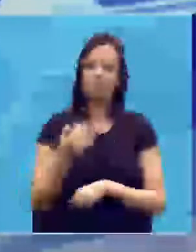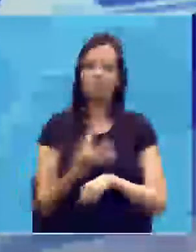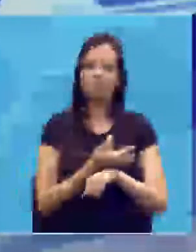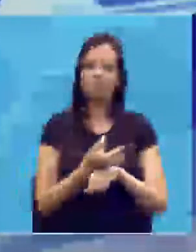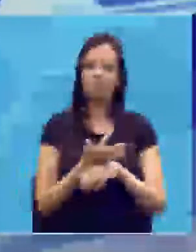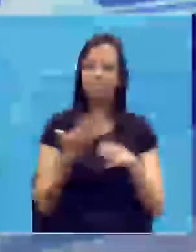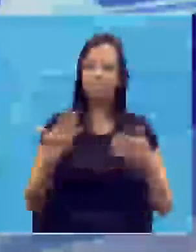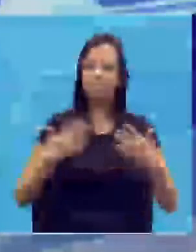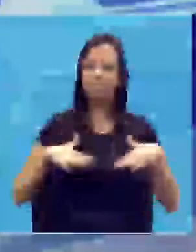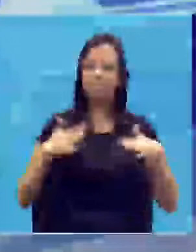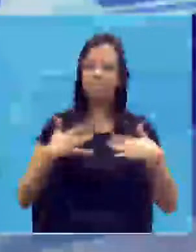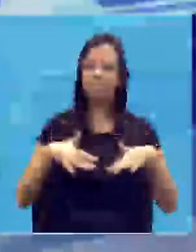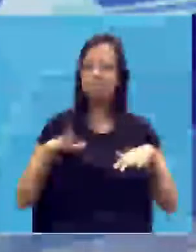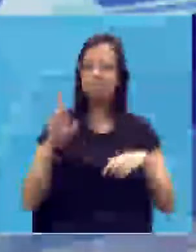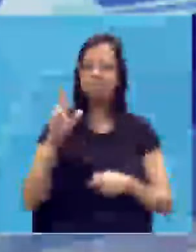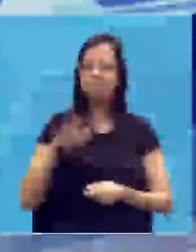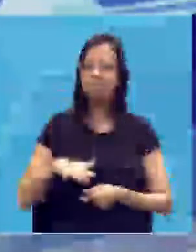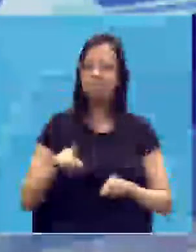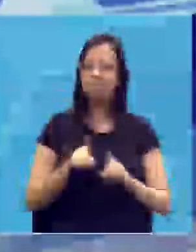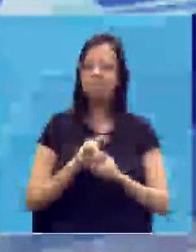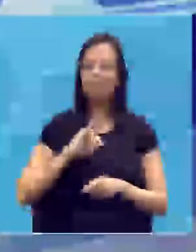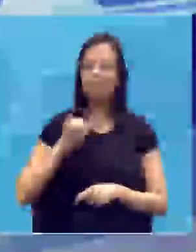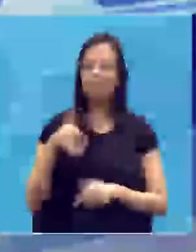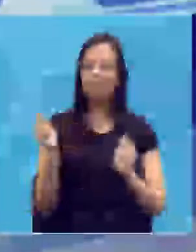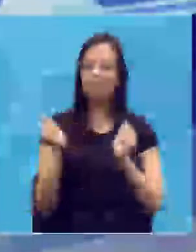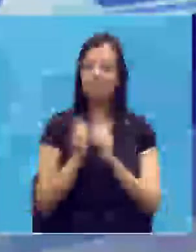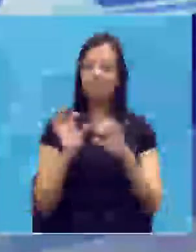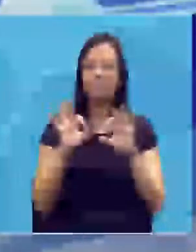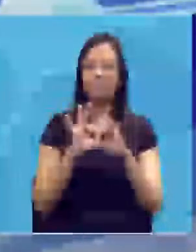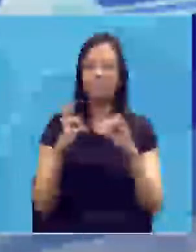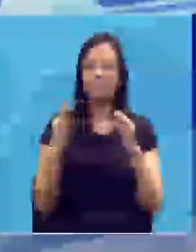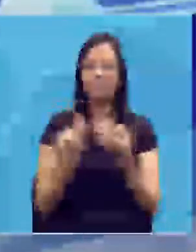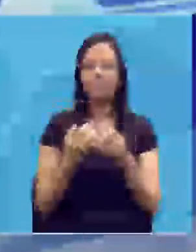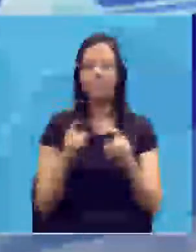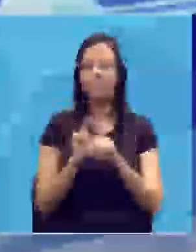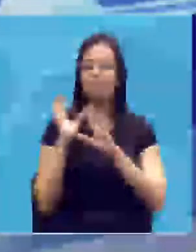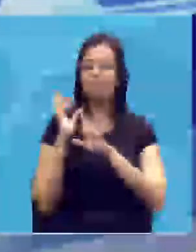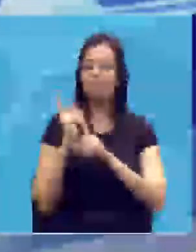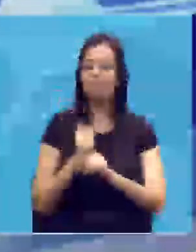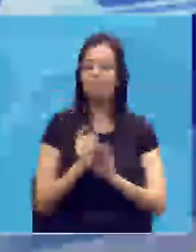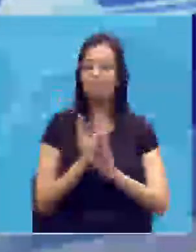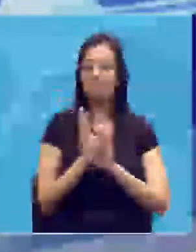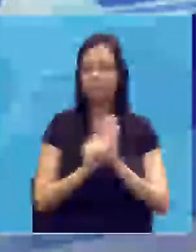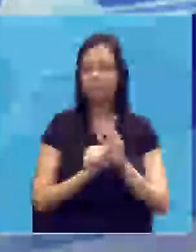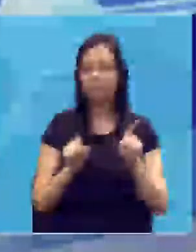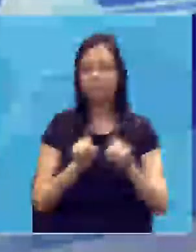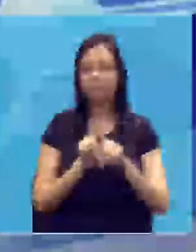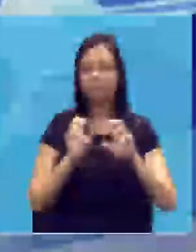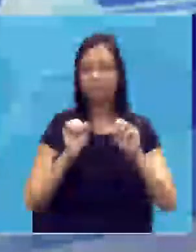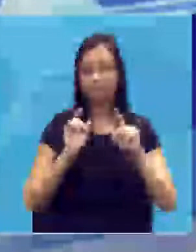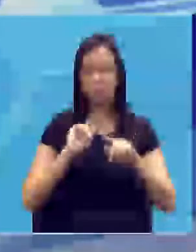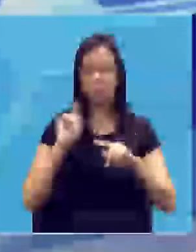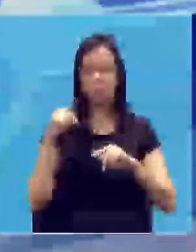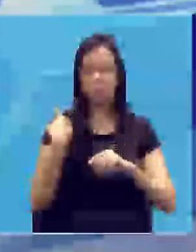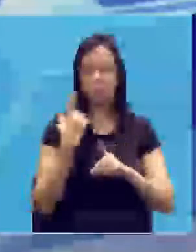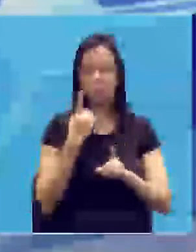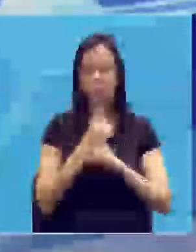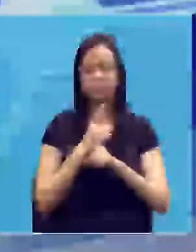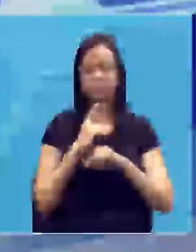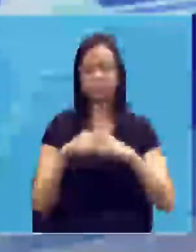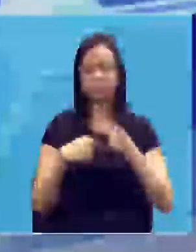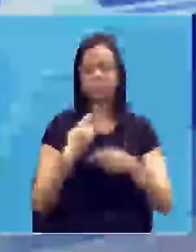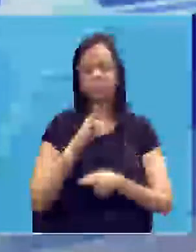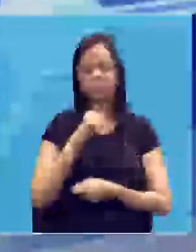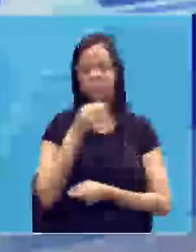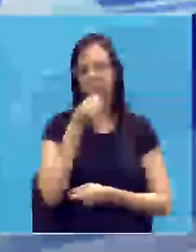descansar, para relaxar, curtir a família, dá aquela revisada nos conteúdos também, tá bom? E a gente se encontra numa próxima